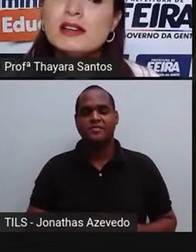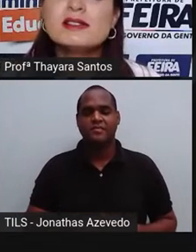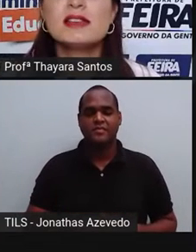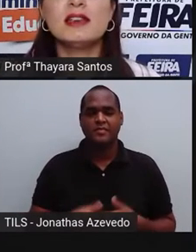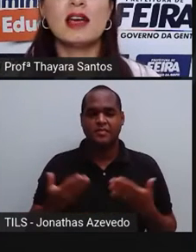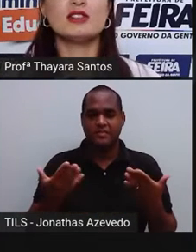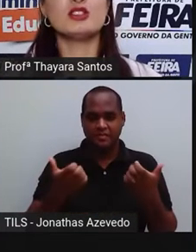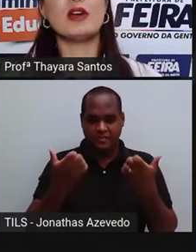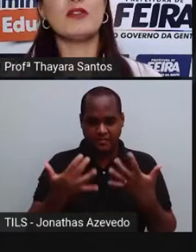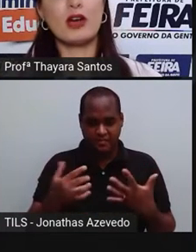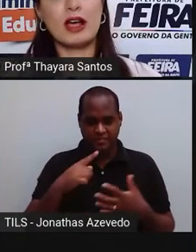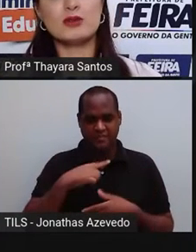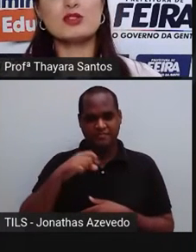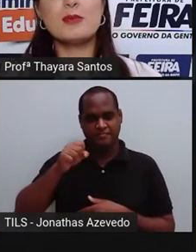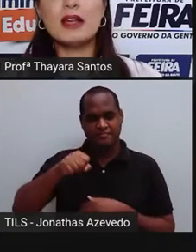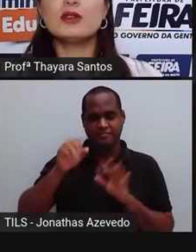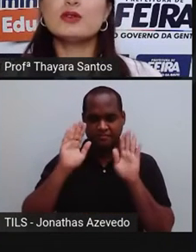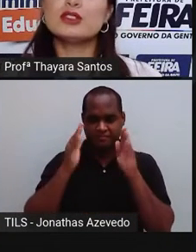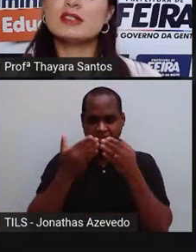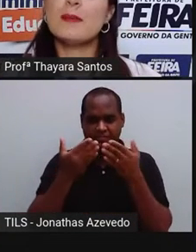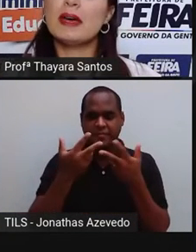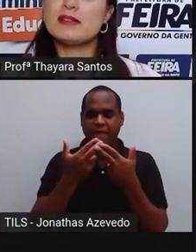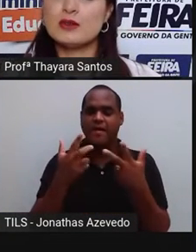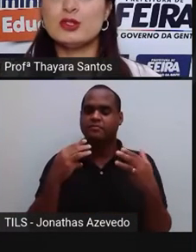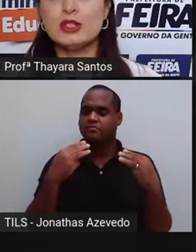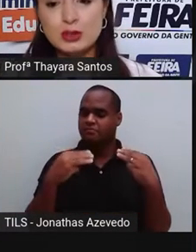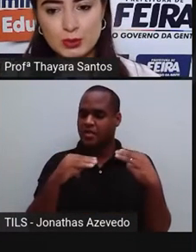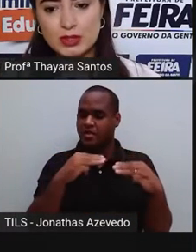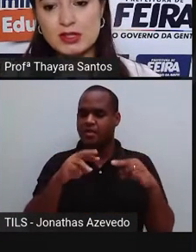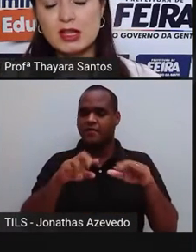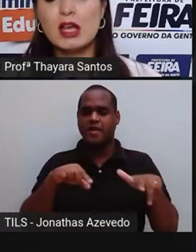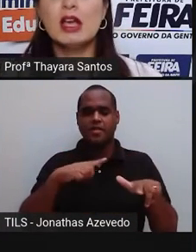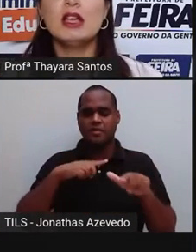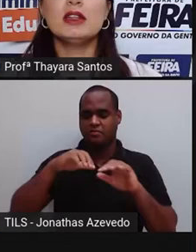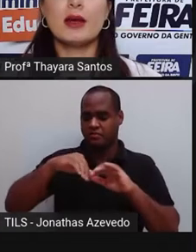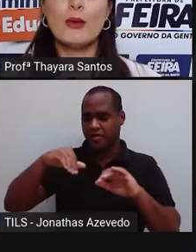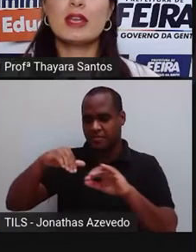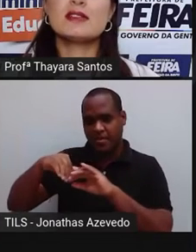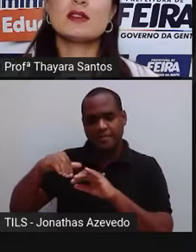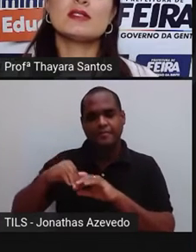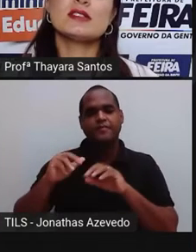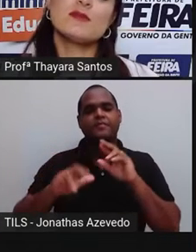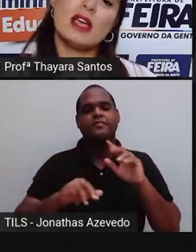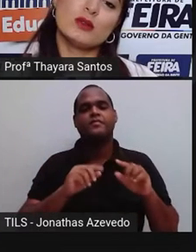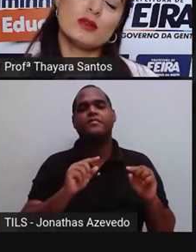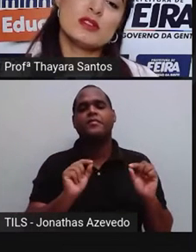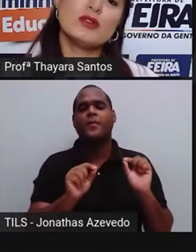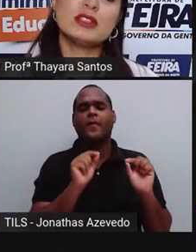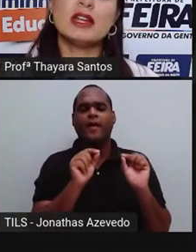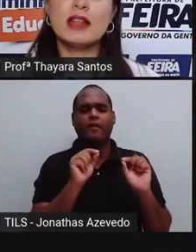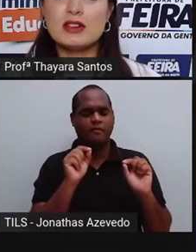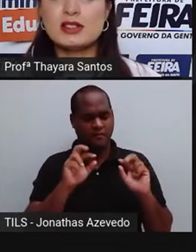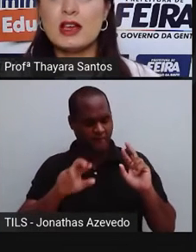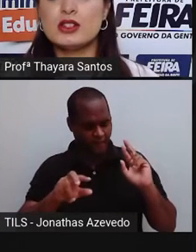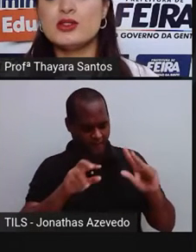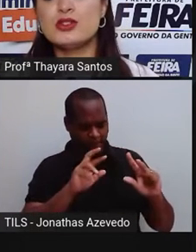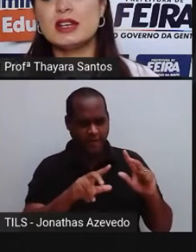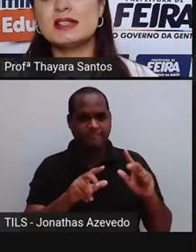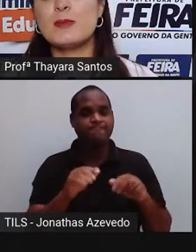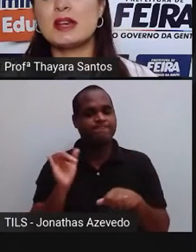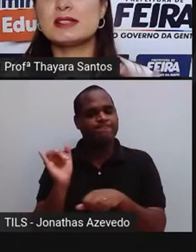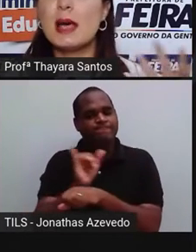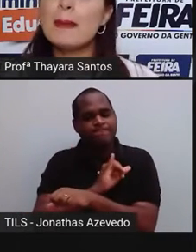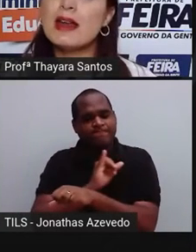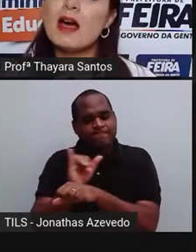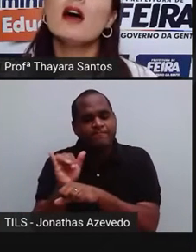Agora, sim, a gente vai focar nos métodos de separação de misturas. Então, o que são esses métodos? São estratégias que a gente